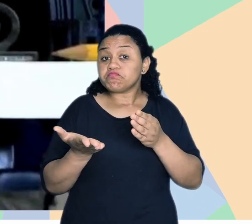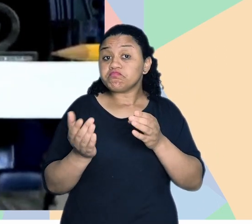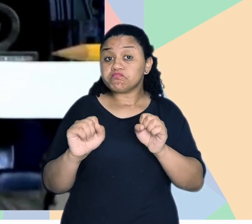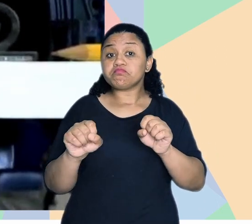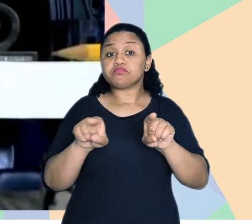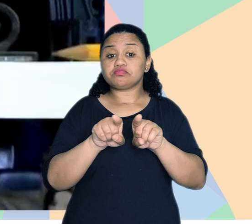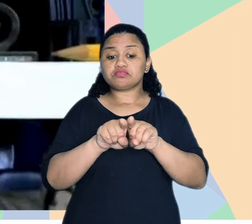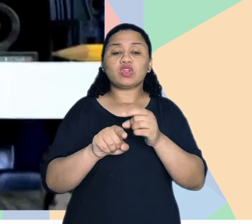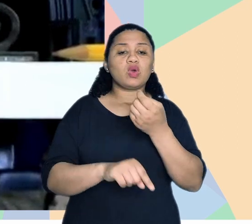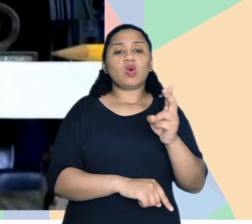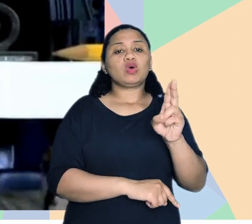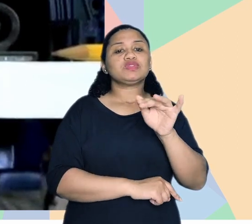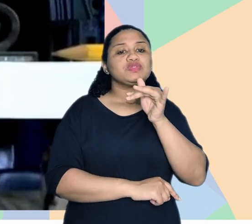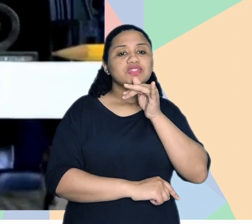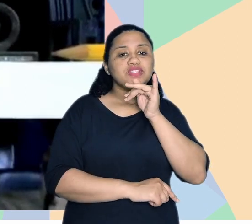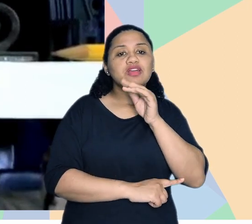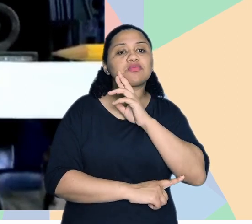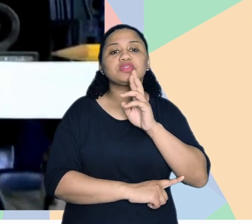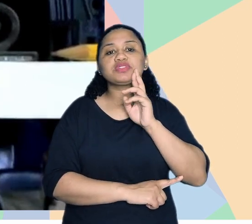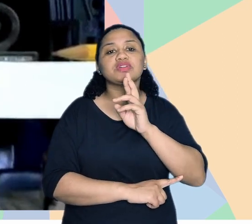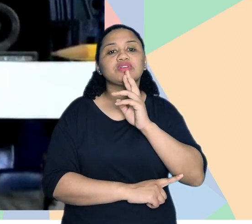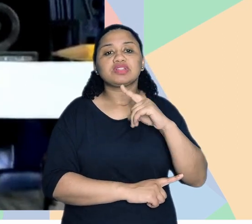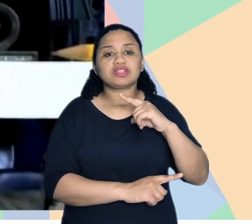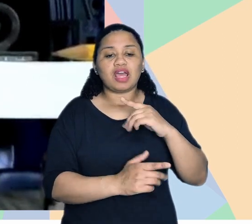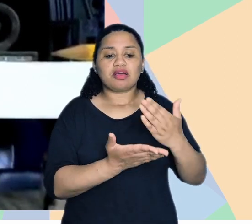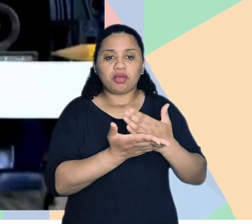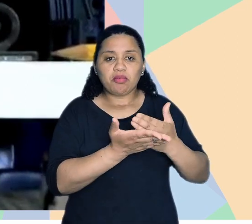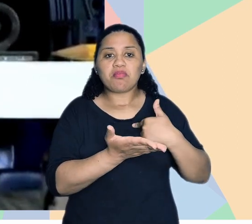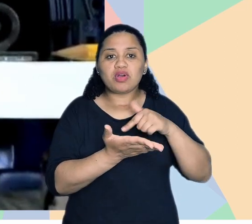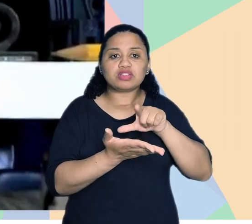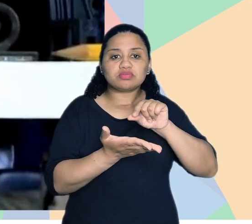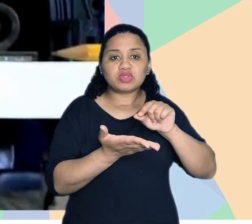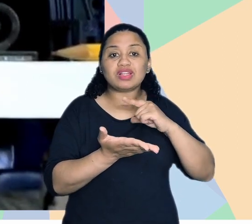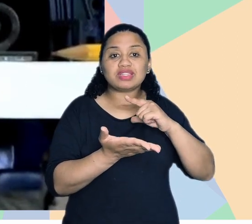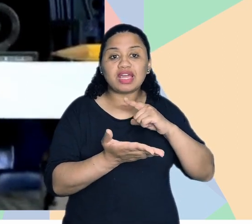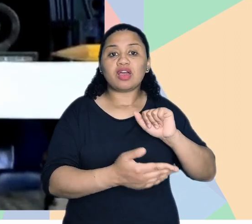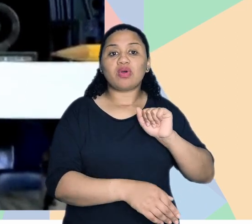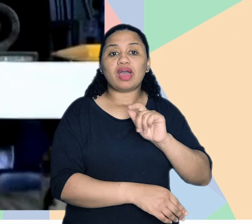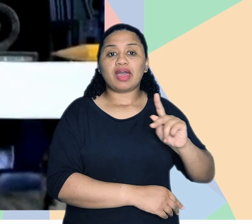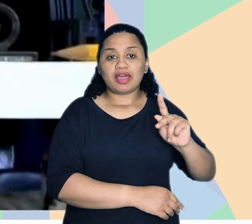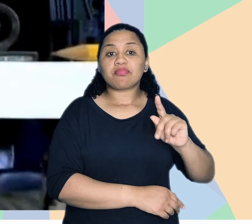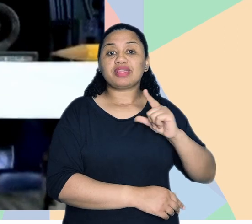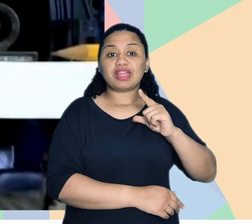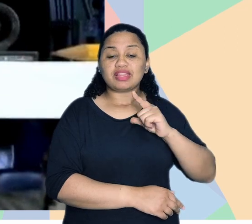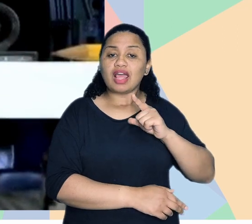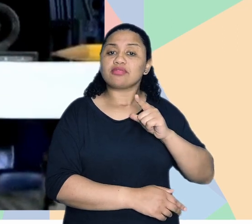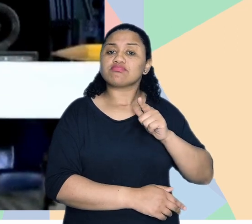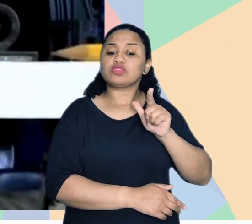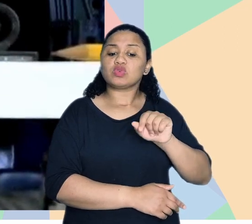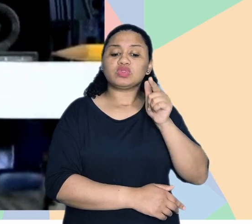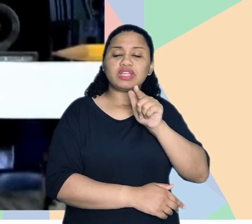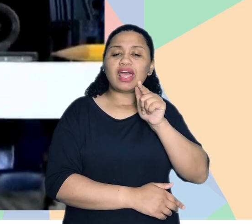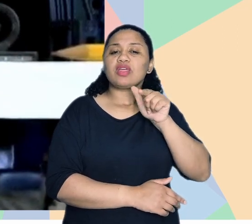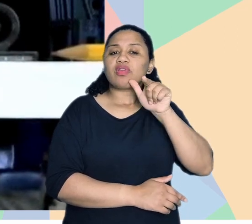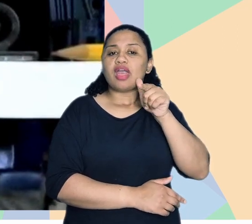né? Outro exemplo, né? Restaurantes, está ali com um cardápio que pode ser um aplicativo. E aí, com o leitor de tela do celular,